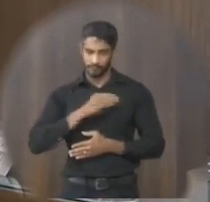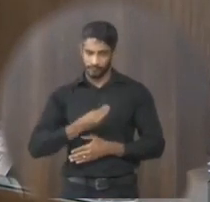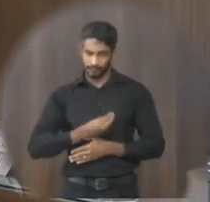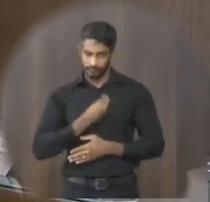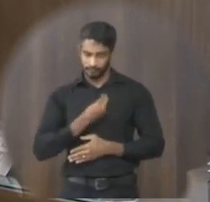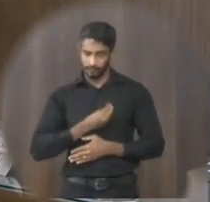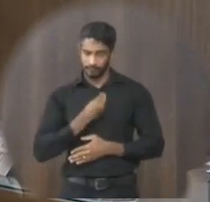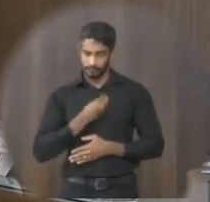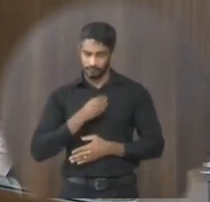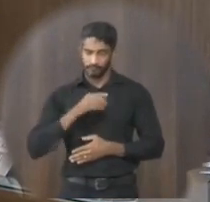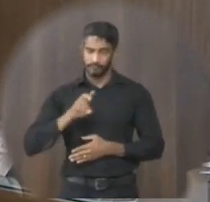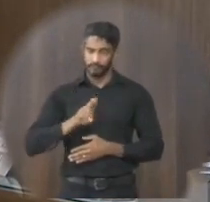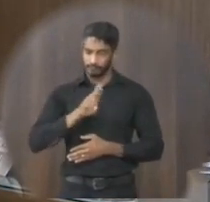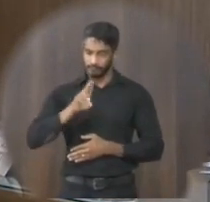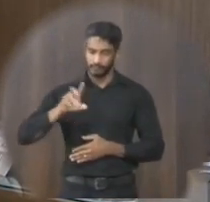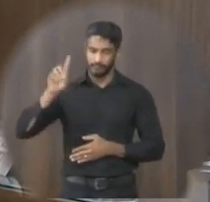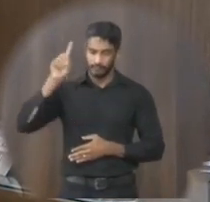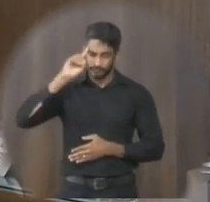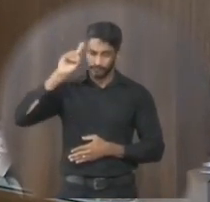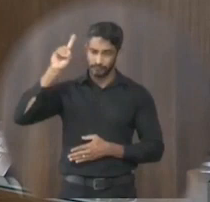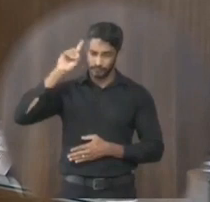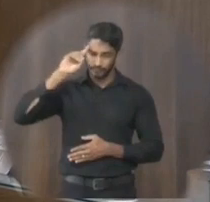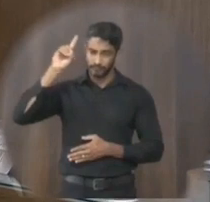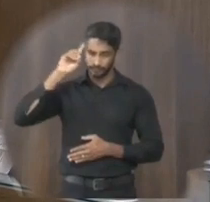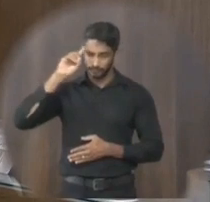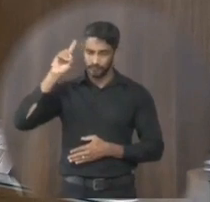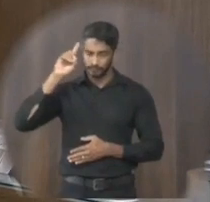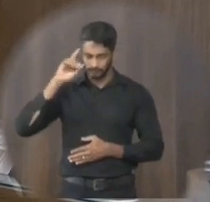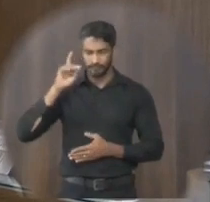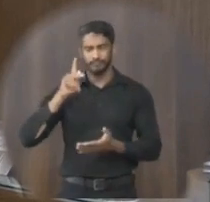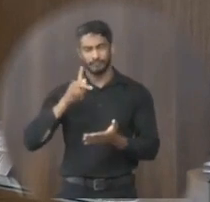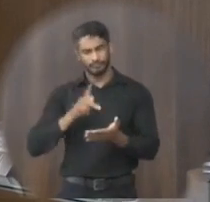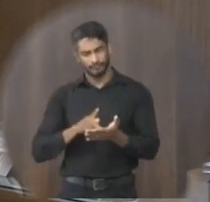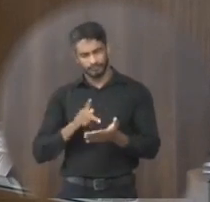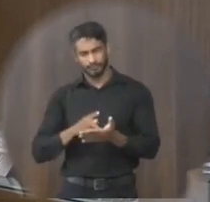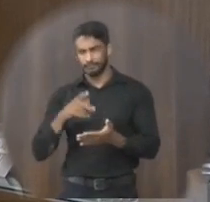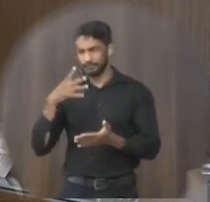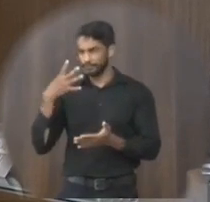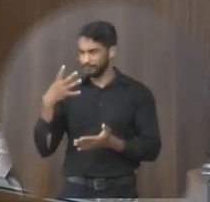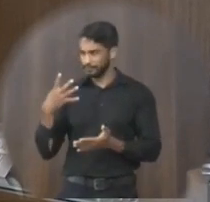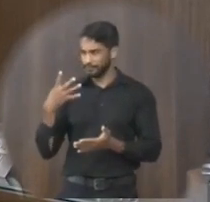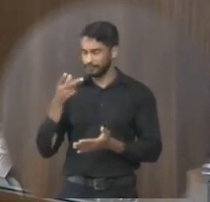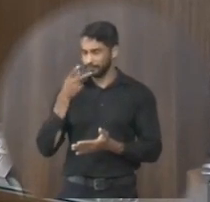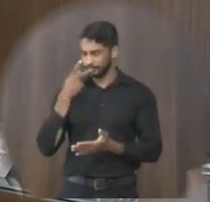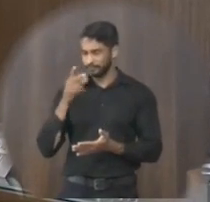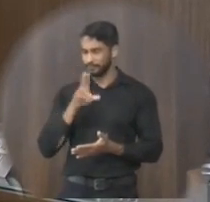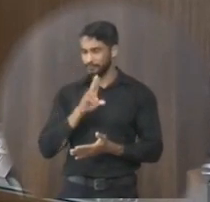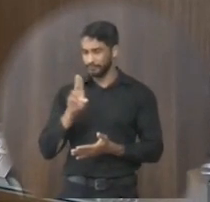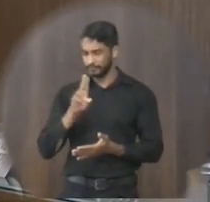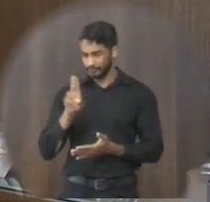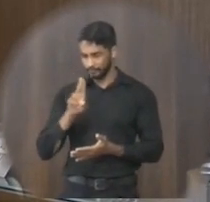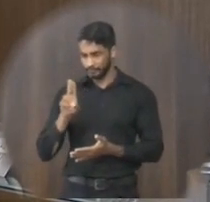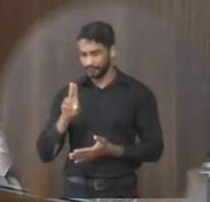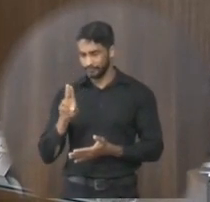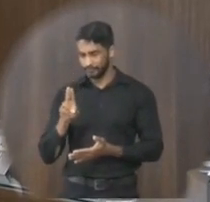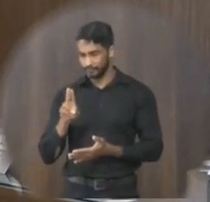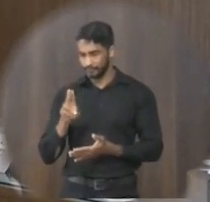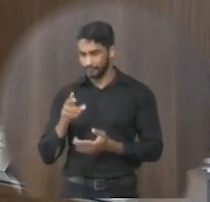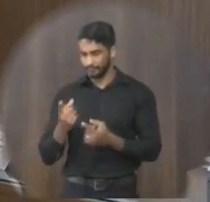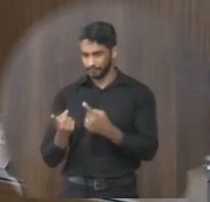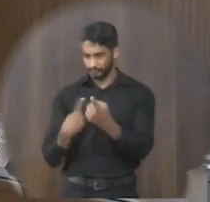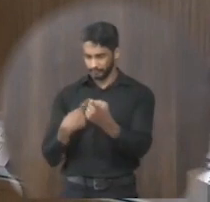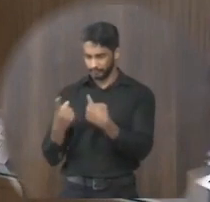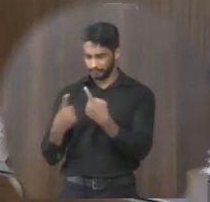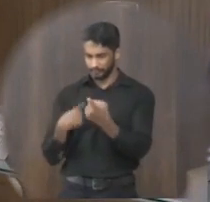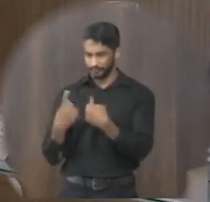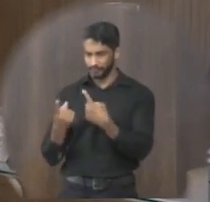que usa todo dia eu tenho certeza que a maioria desses quatro que eu vou citar o nome trafega